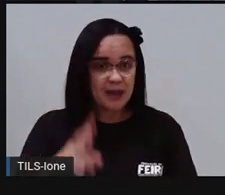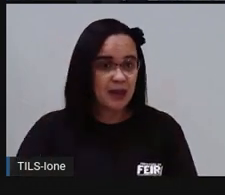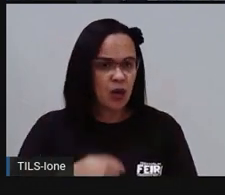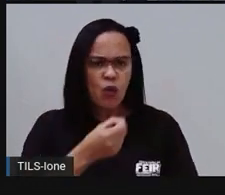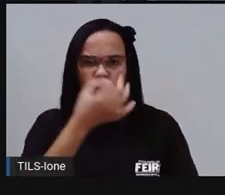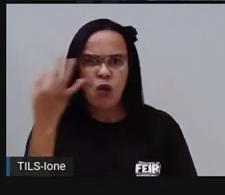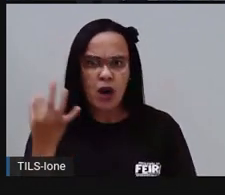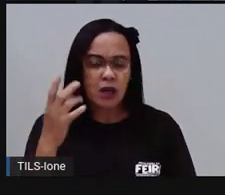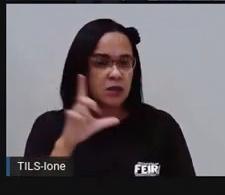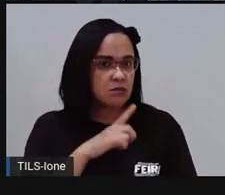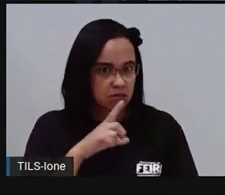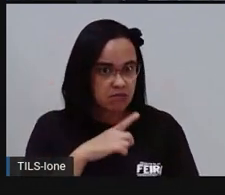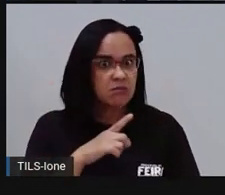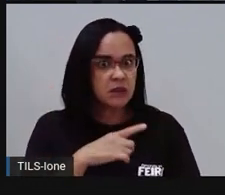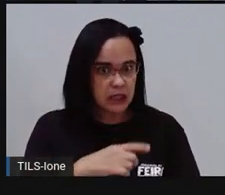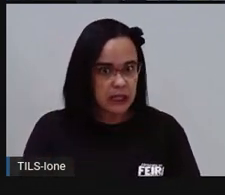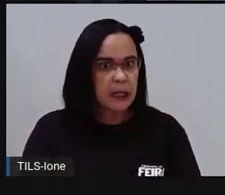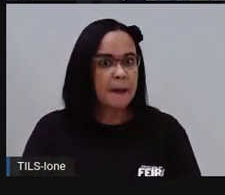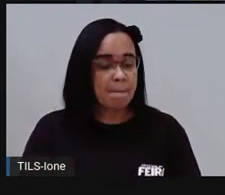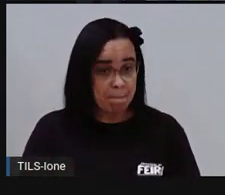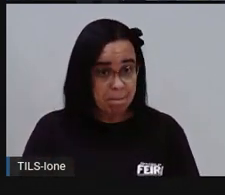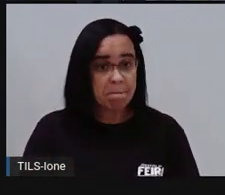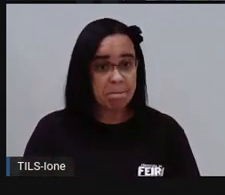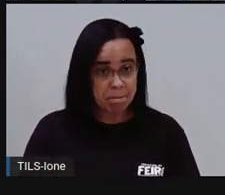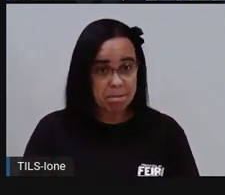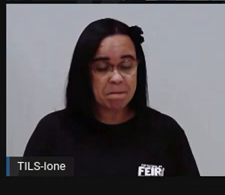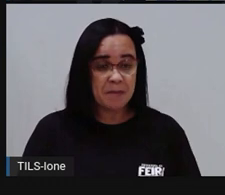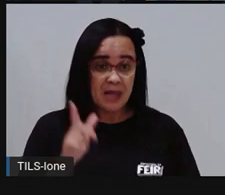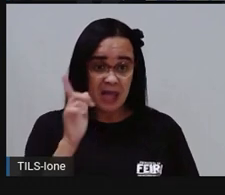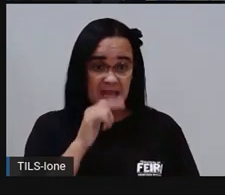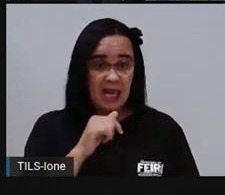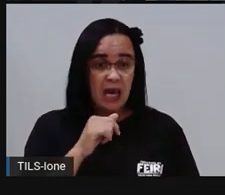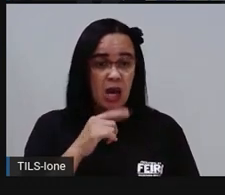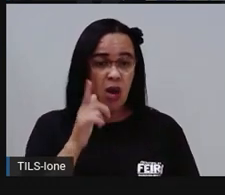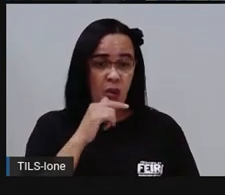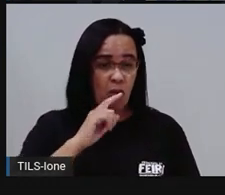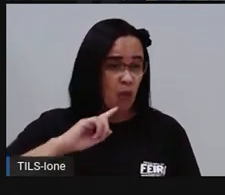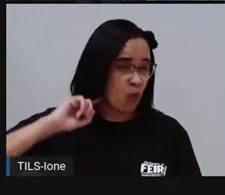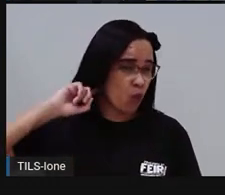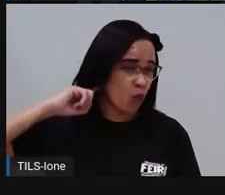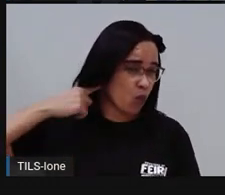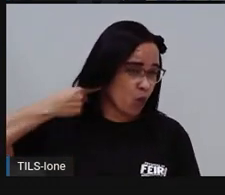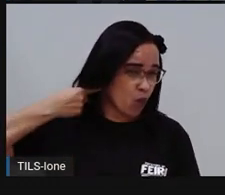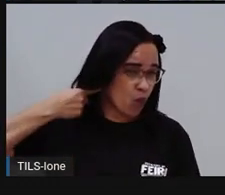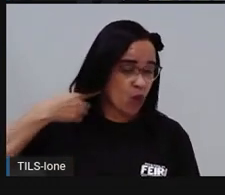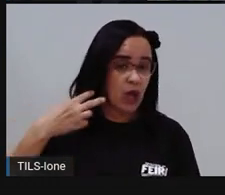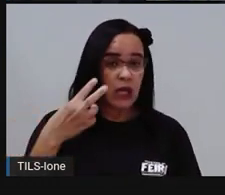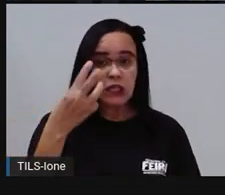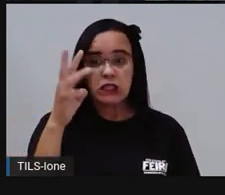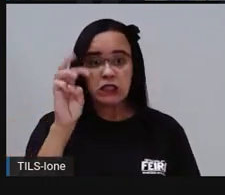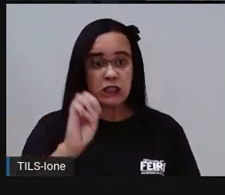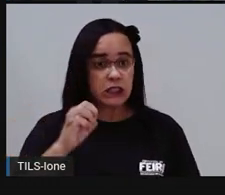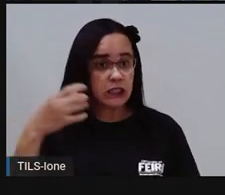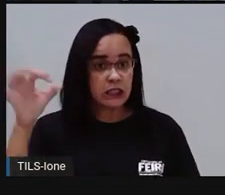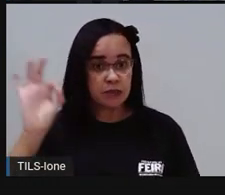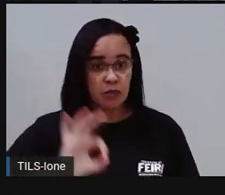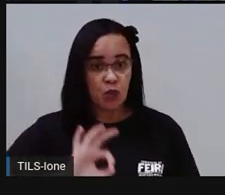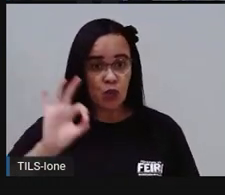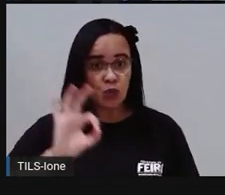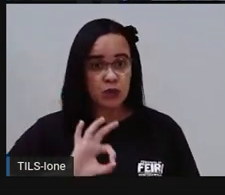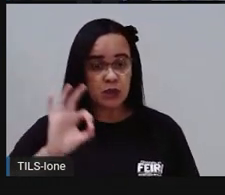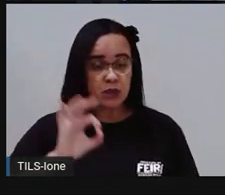ó, de esgoto, né? Então o esgoto, ele é cobrado 80% do valor da água, né? Então,